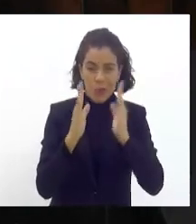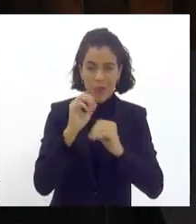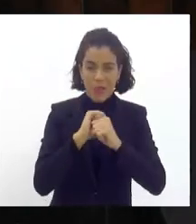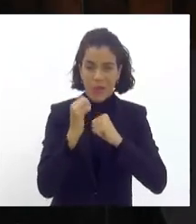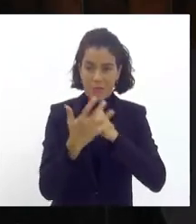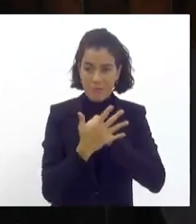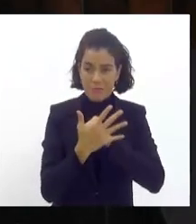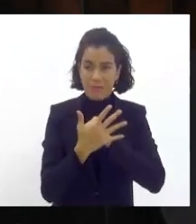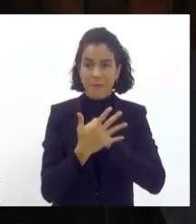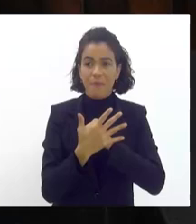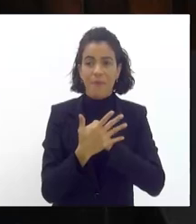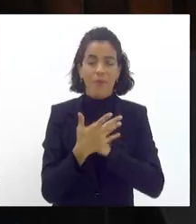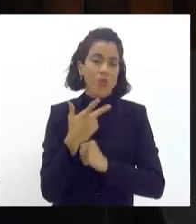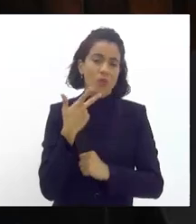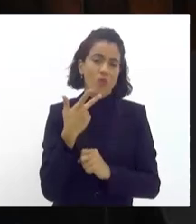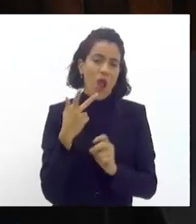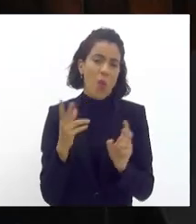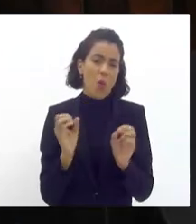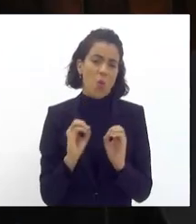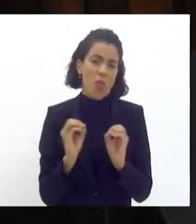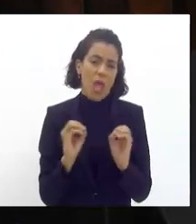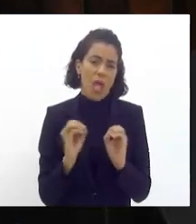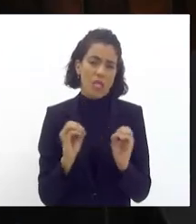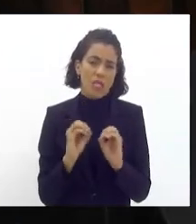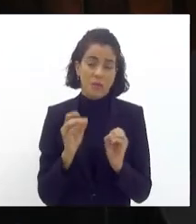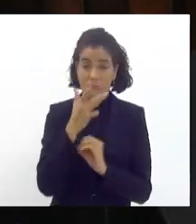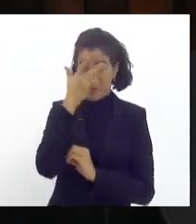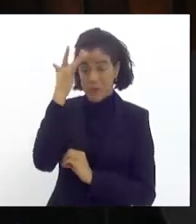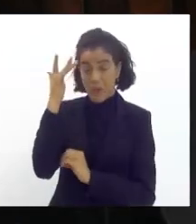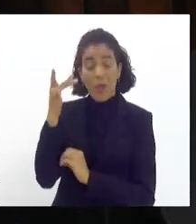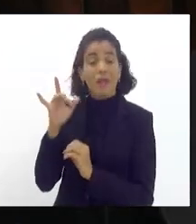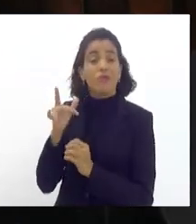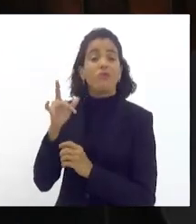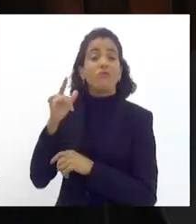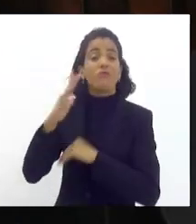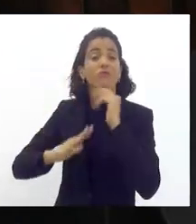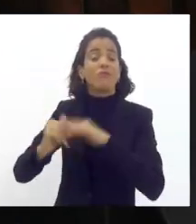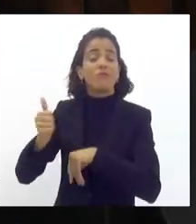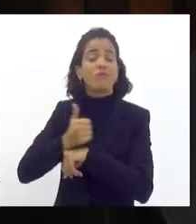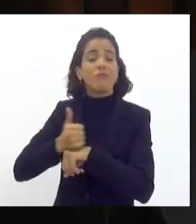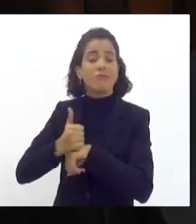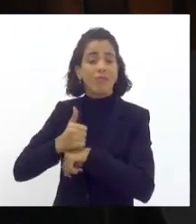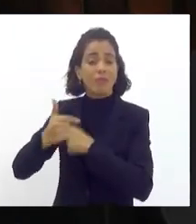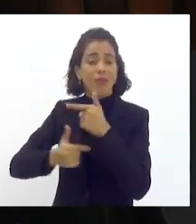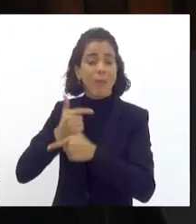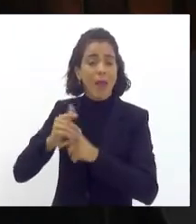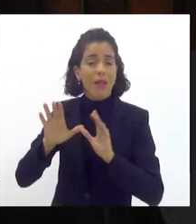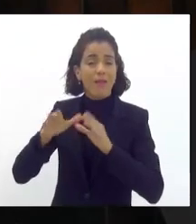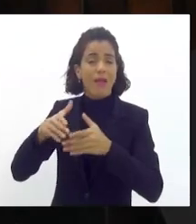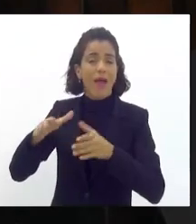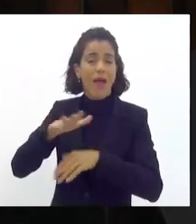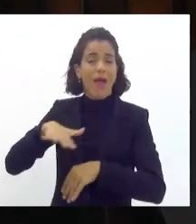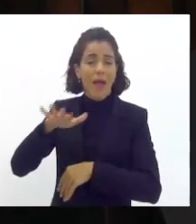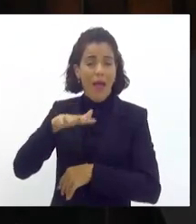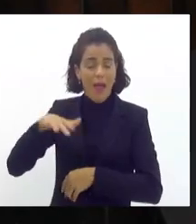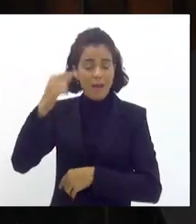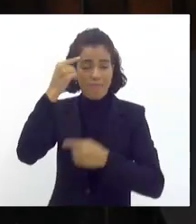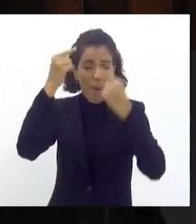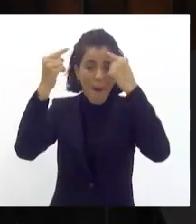falou dos trabalhadores da economia criativa que tiveram suas vidas assoladas